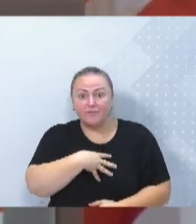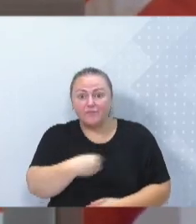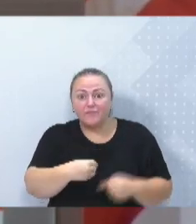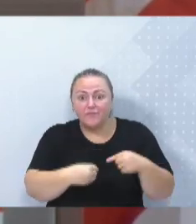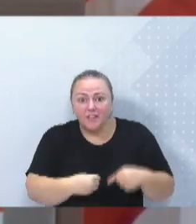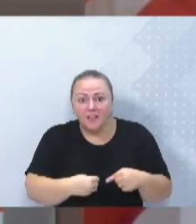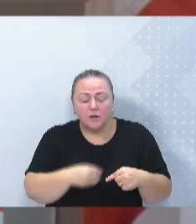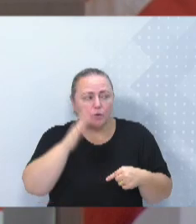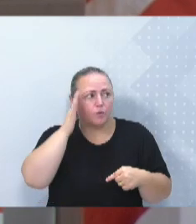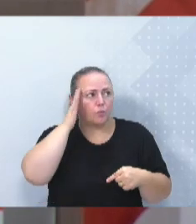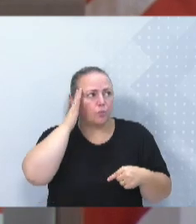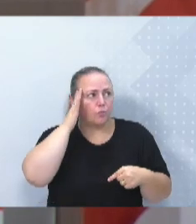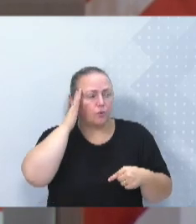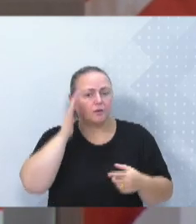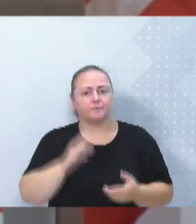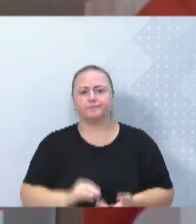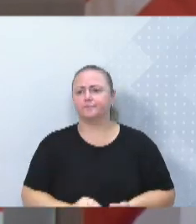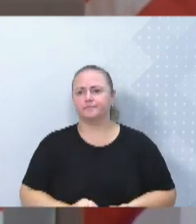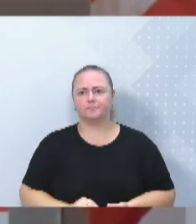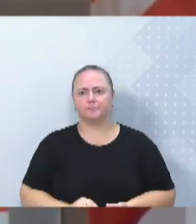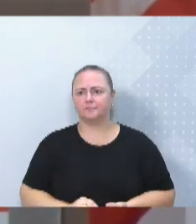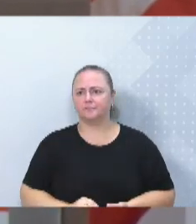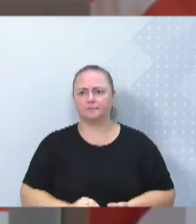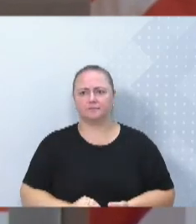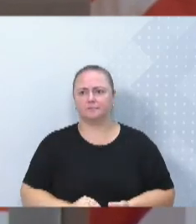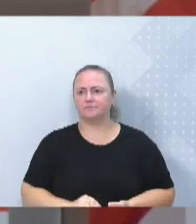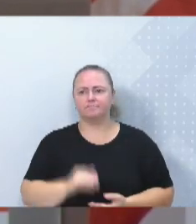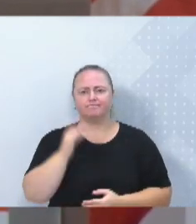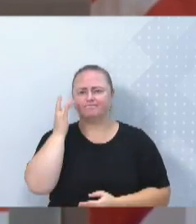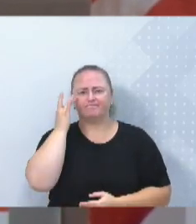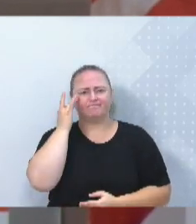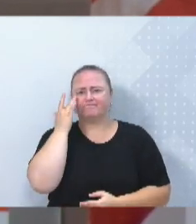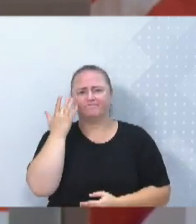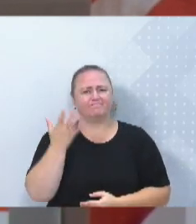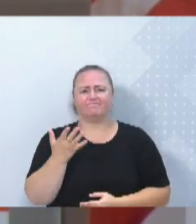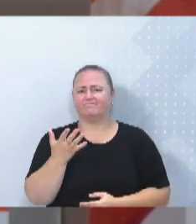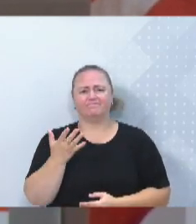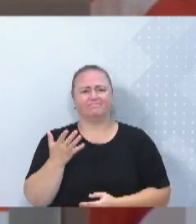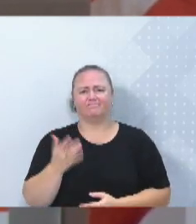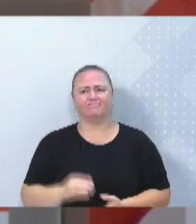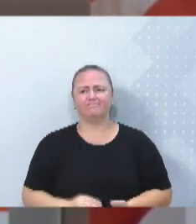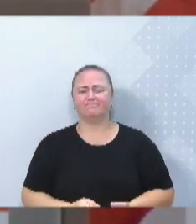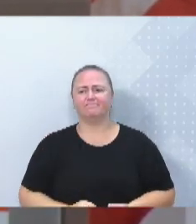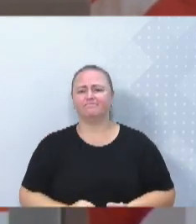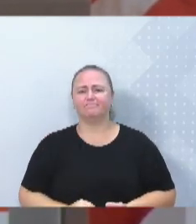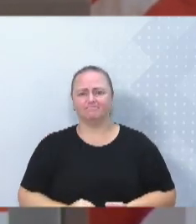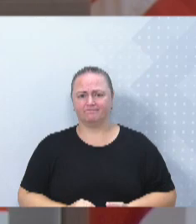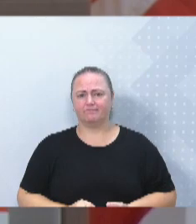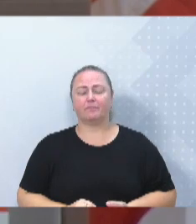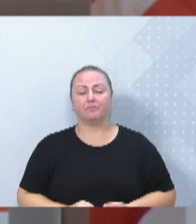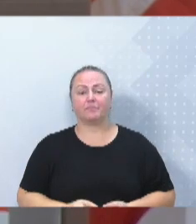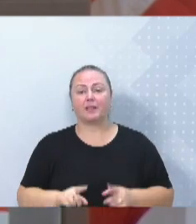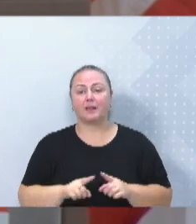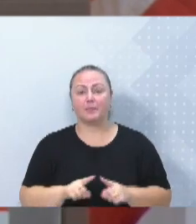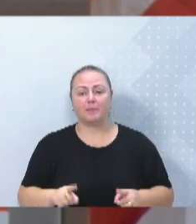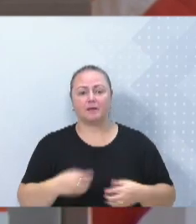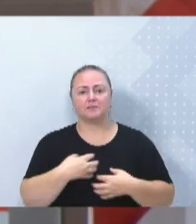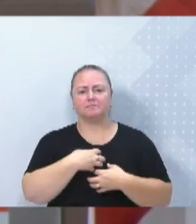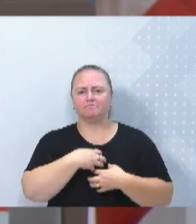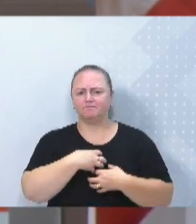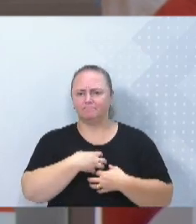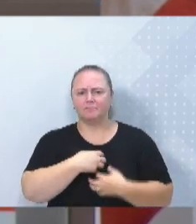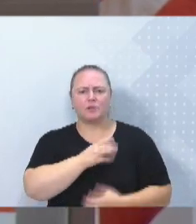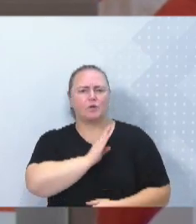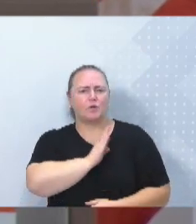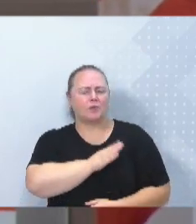Sou mãe de três. Não consigo imaginar. Não consigo imaginar. E mesmo com essa dor recente, dilacerando